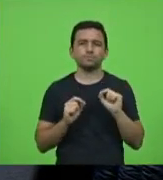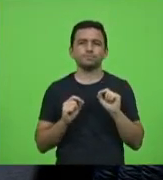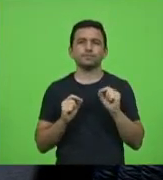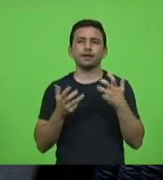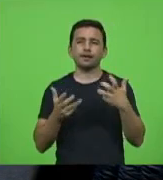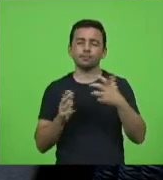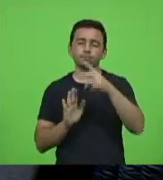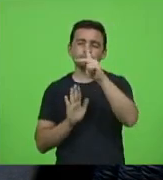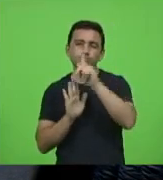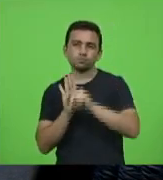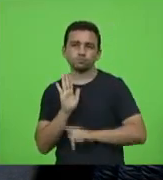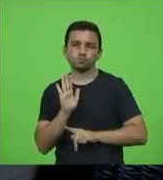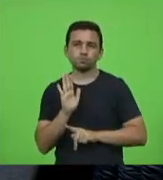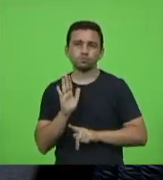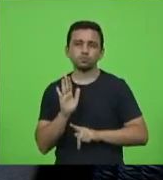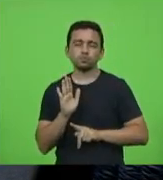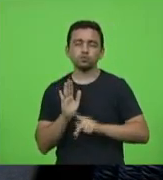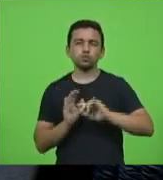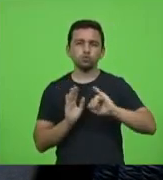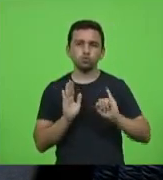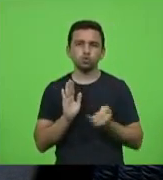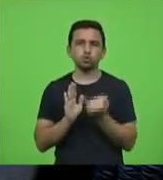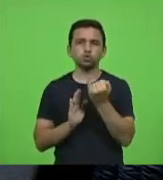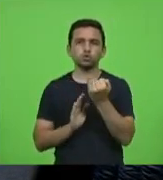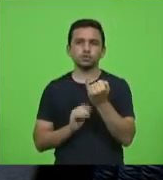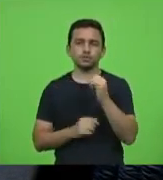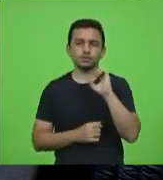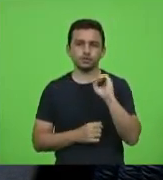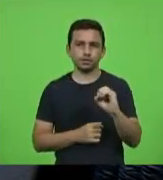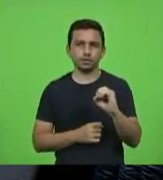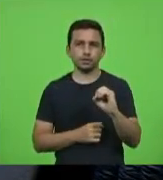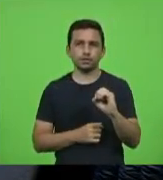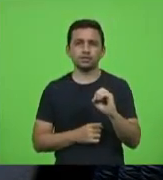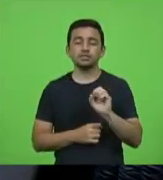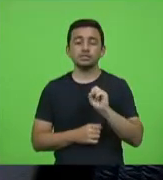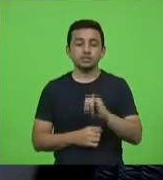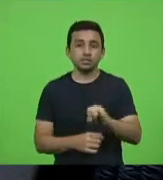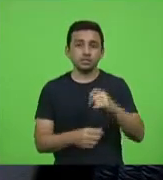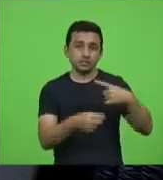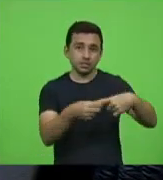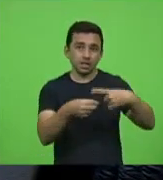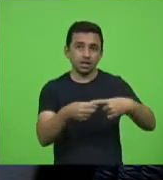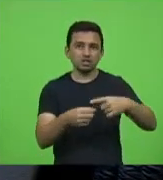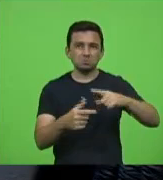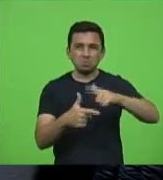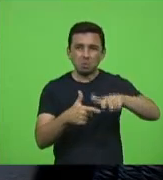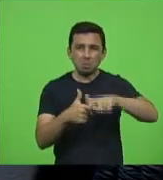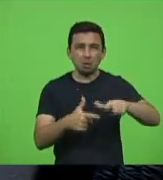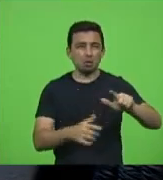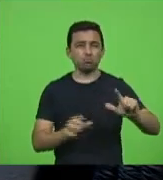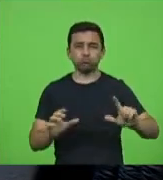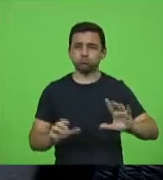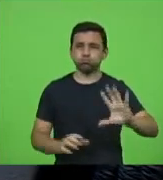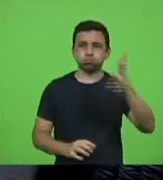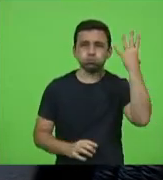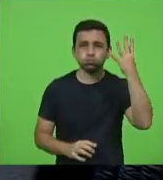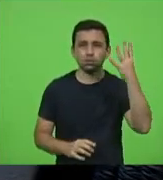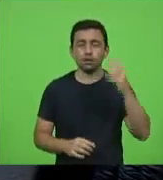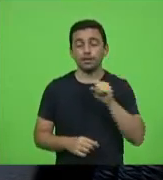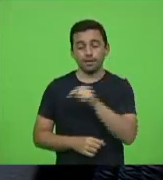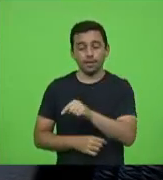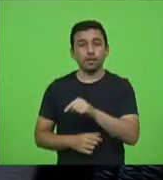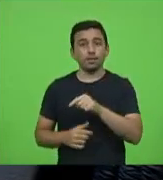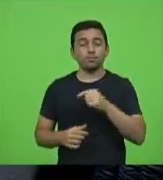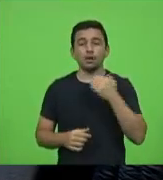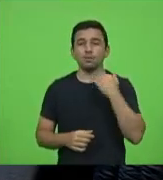projeto de juros zero para quando uma cidade sofreu uma calamidade pública o Badesc poder